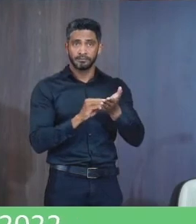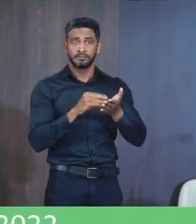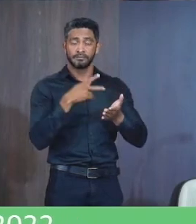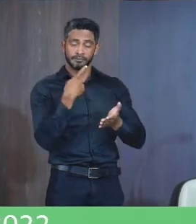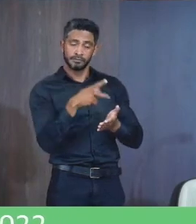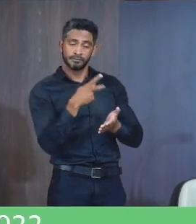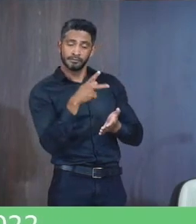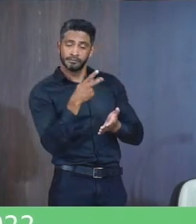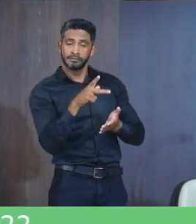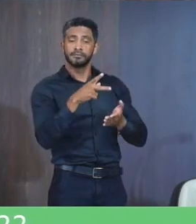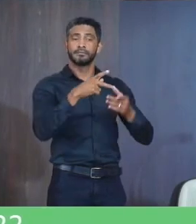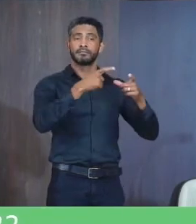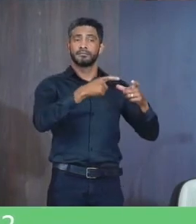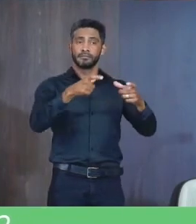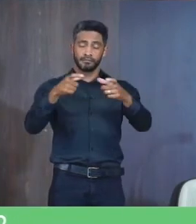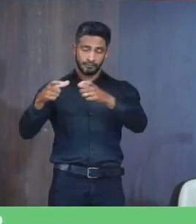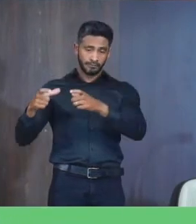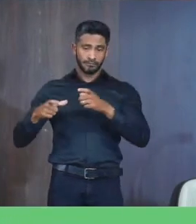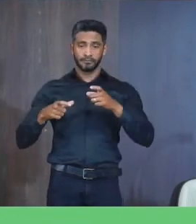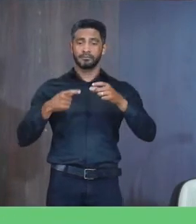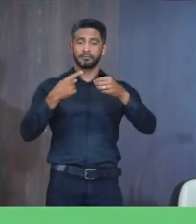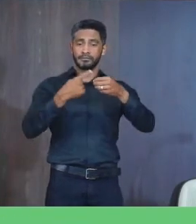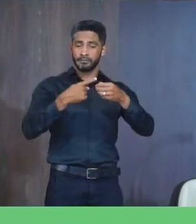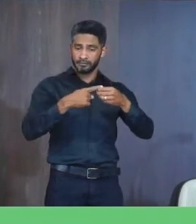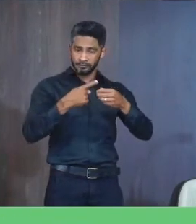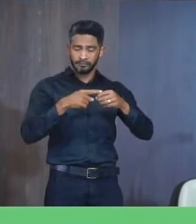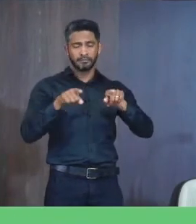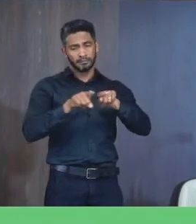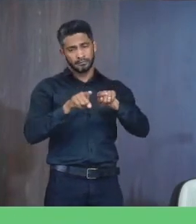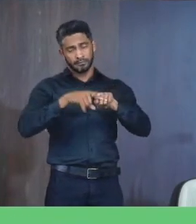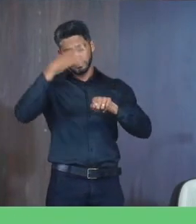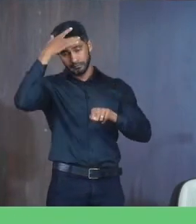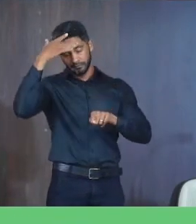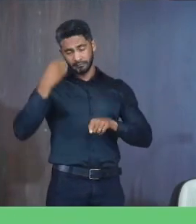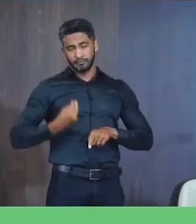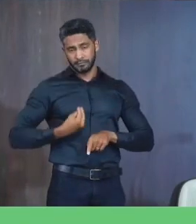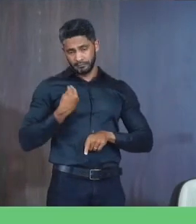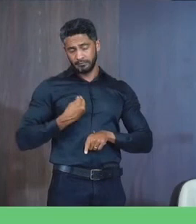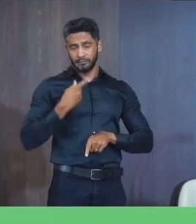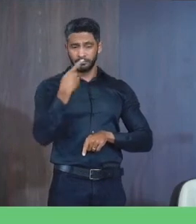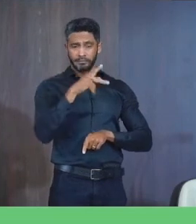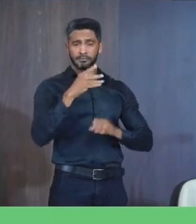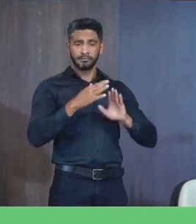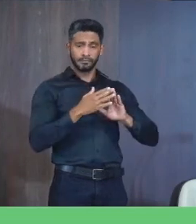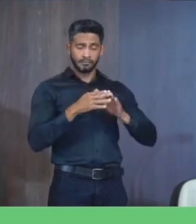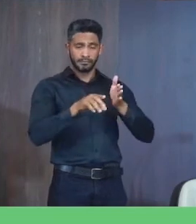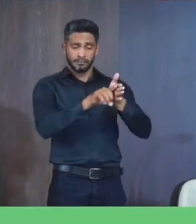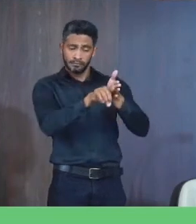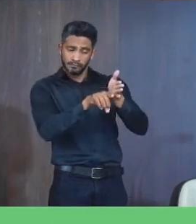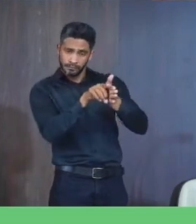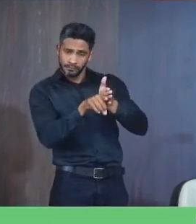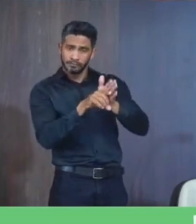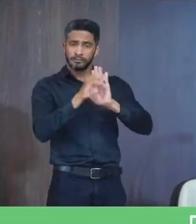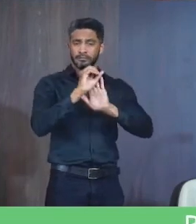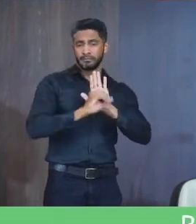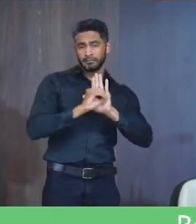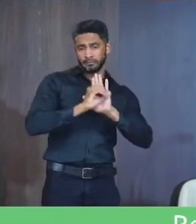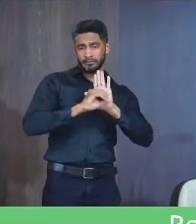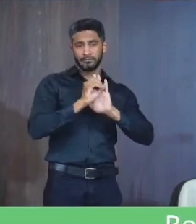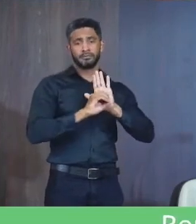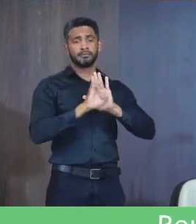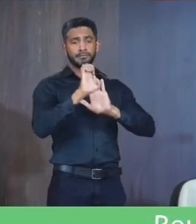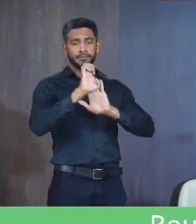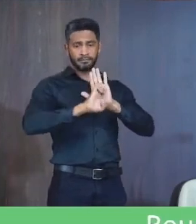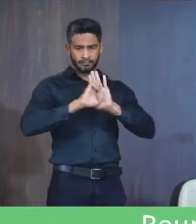Identificadas Pela municipalidade E pelos moradores Afim de que Mediante nova Consulta Via ofício A estatal